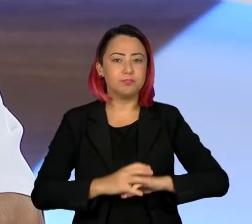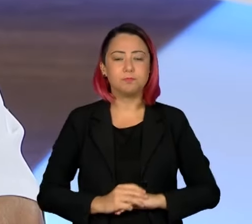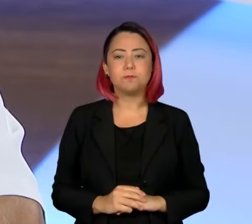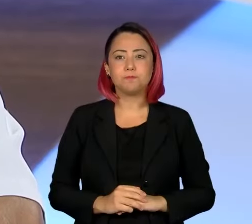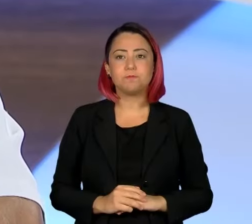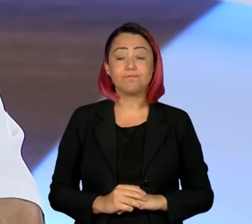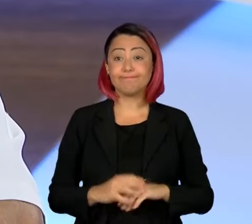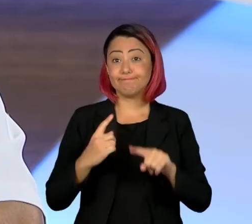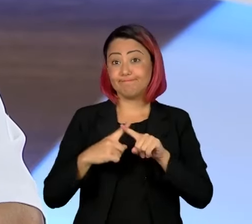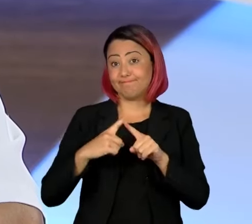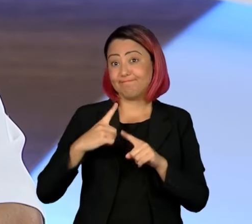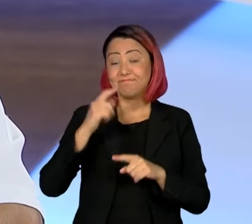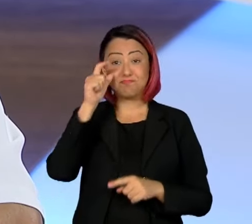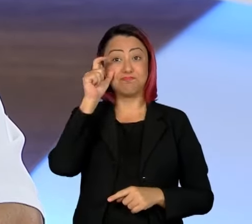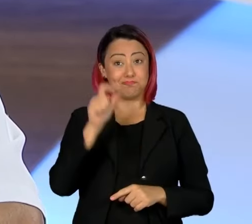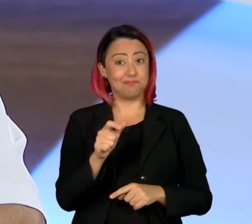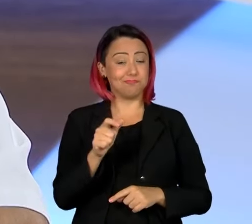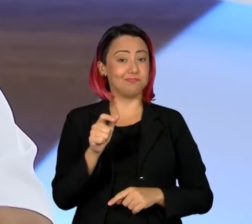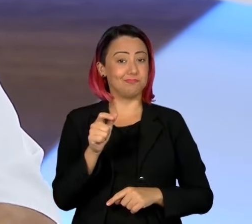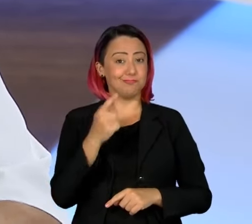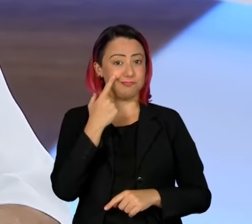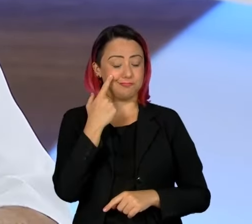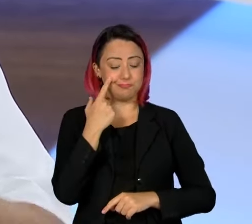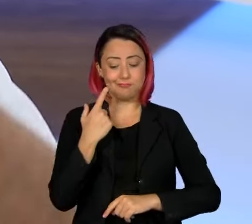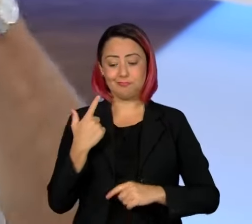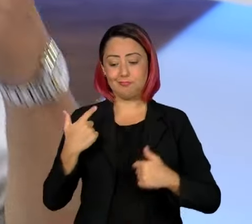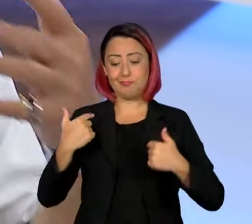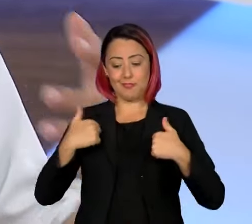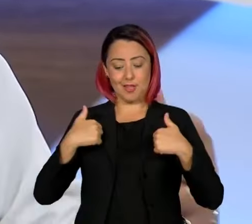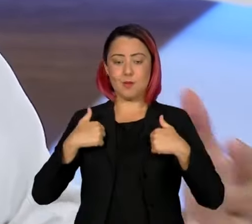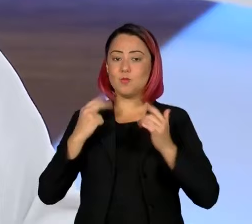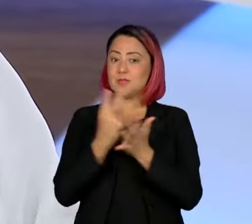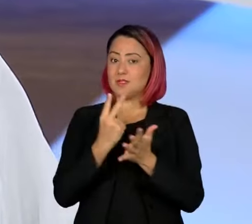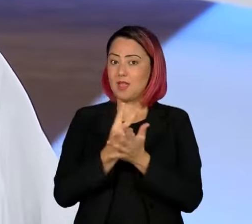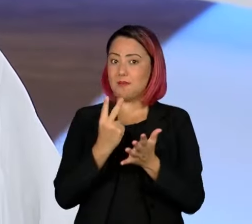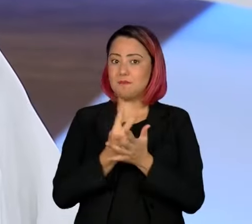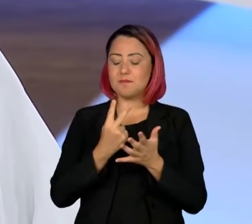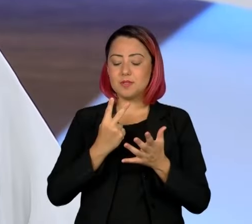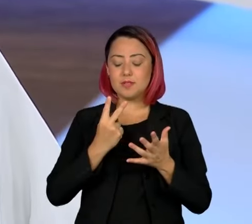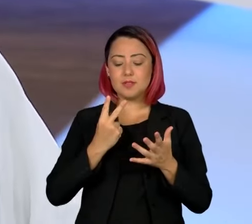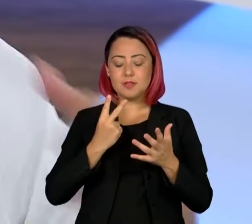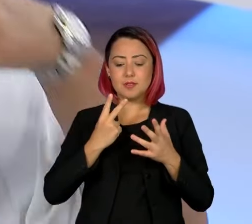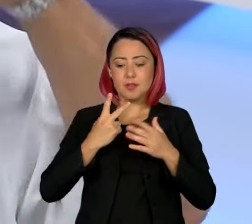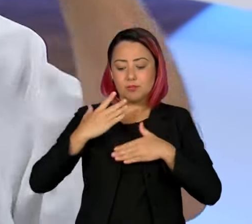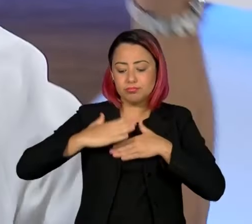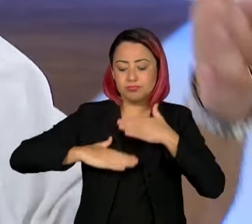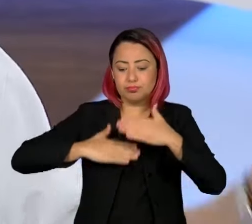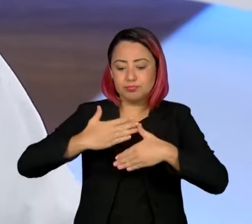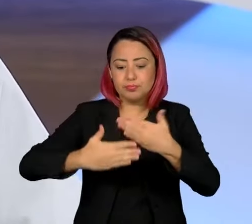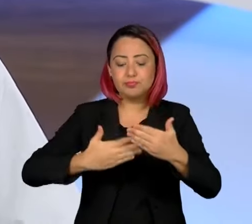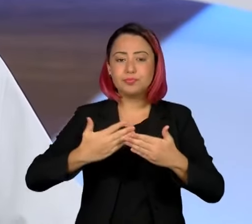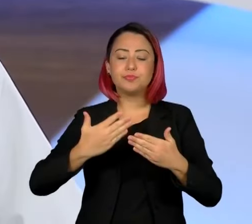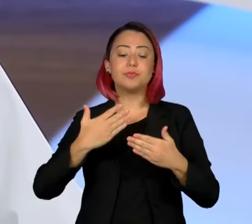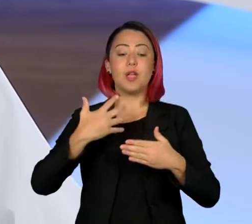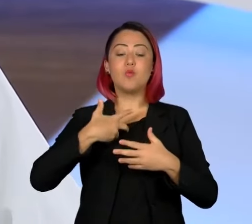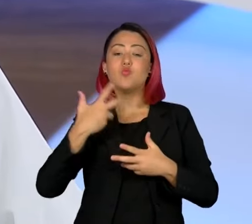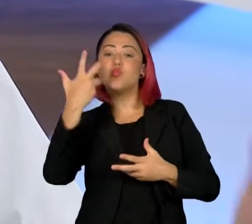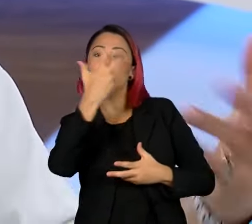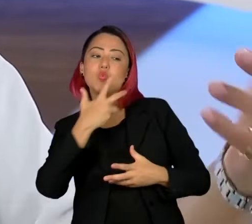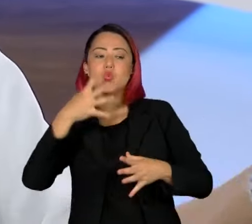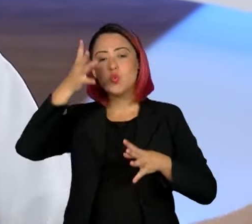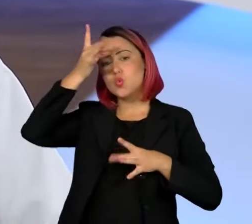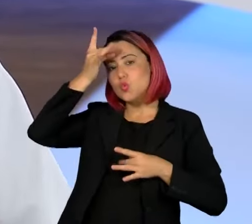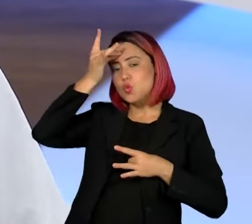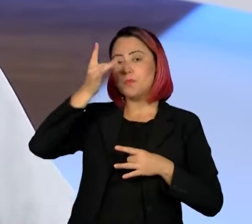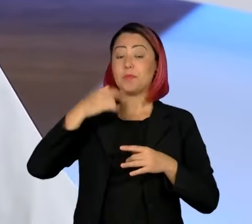Porque isso é muito interessante. Eu me consagrei como um intérprete. Eu não sou compositor das minhas músicas, eu